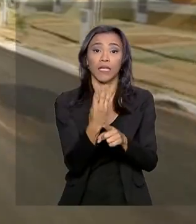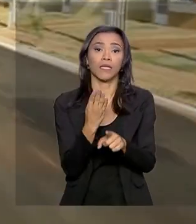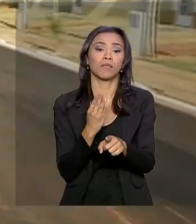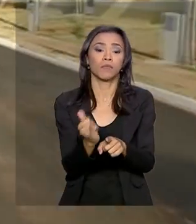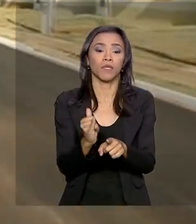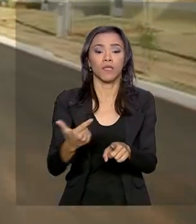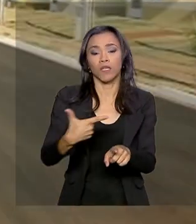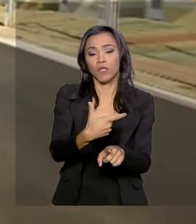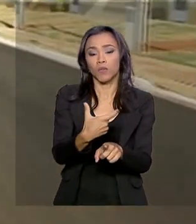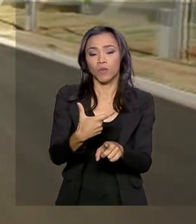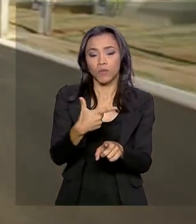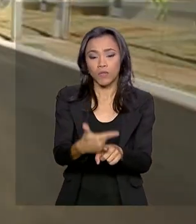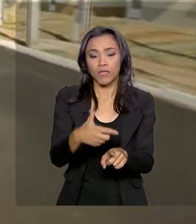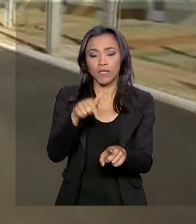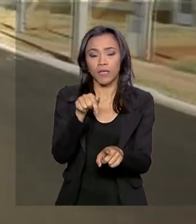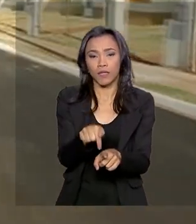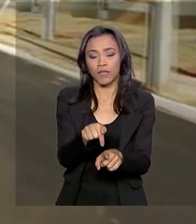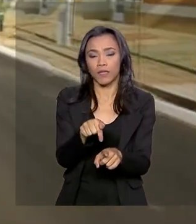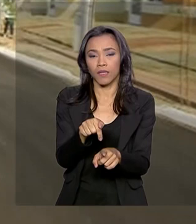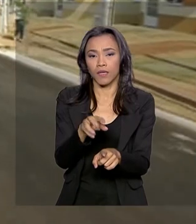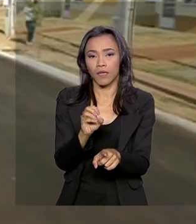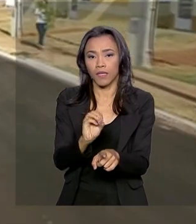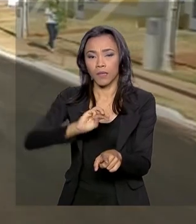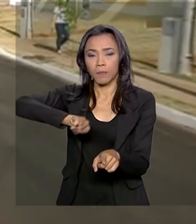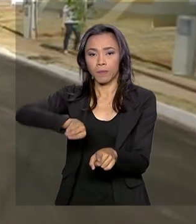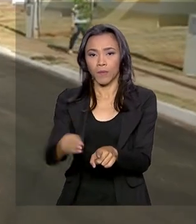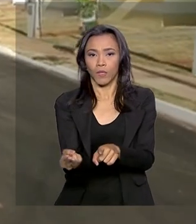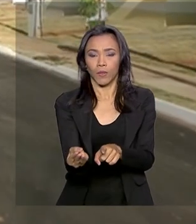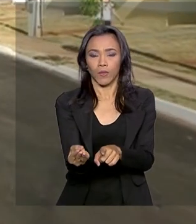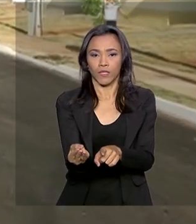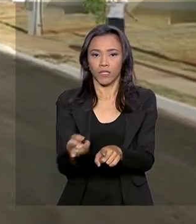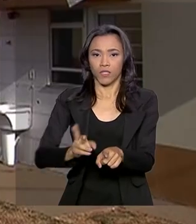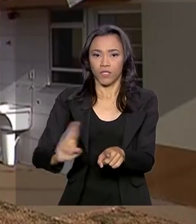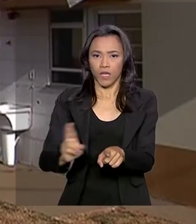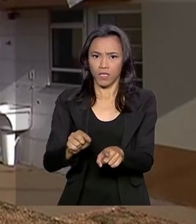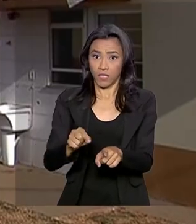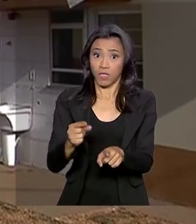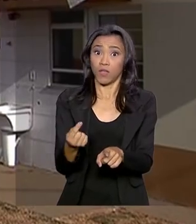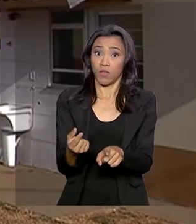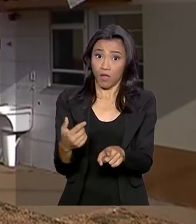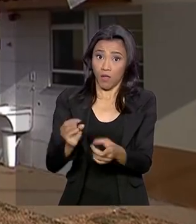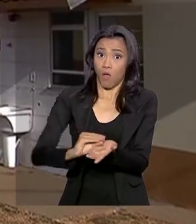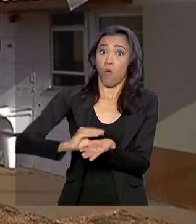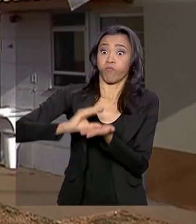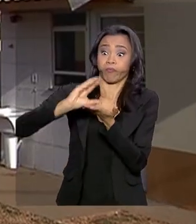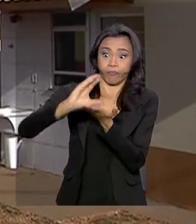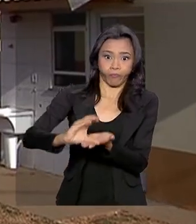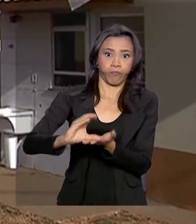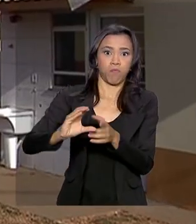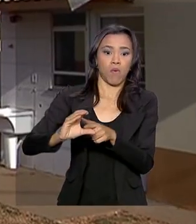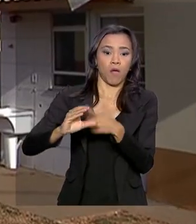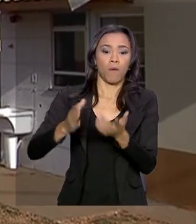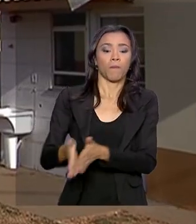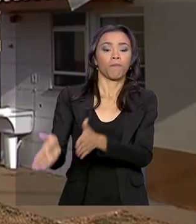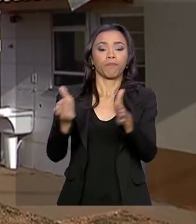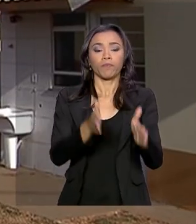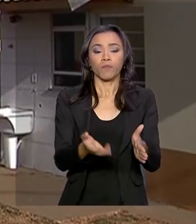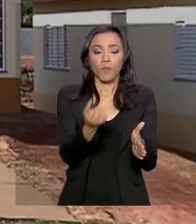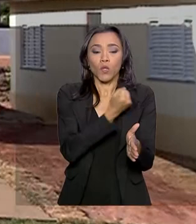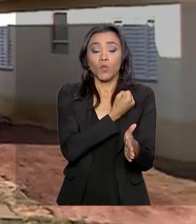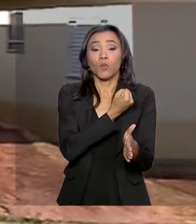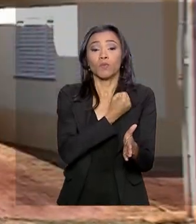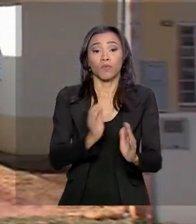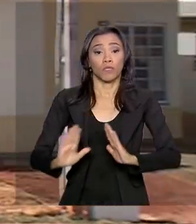e 270 milhões de reais, a maior quantia para a faixa de renda mais pobre. E o número de unidades